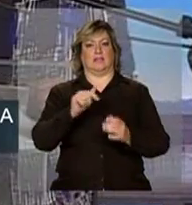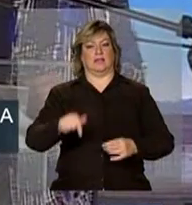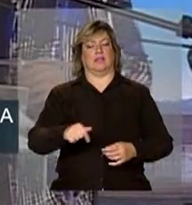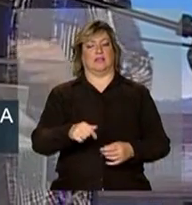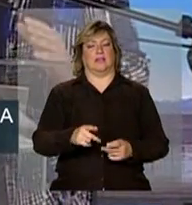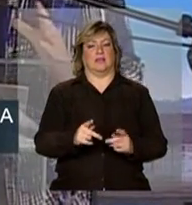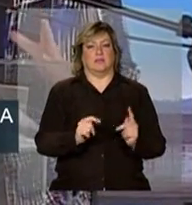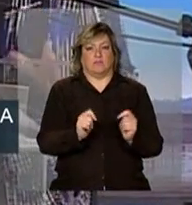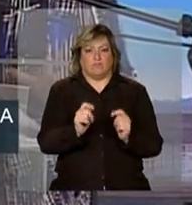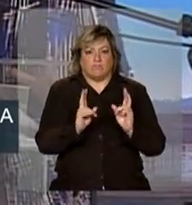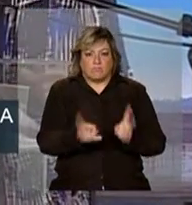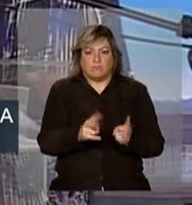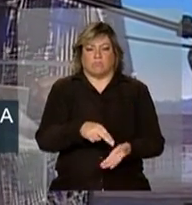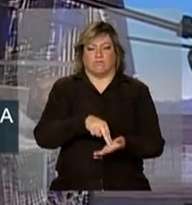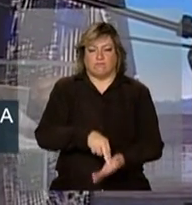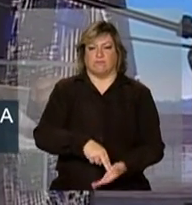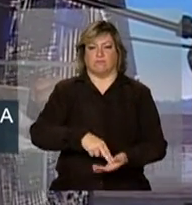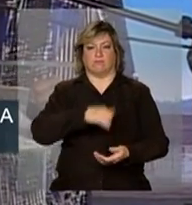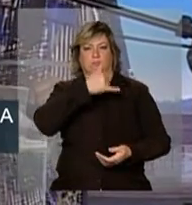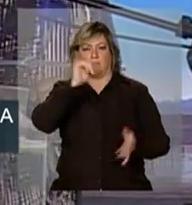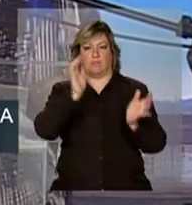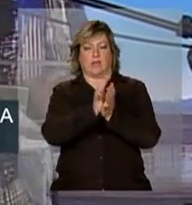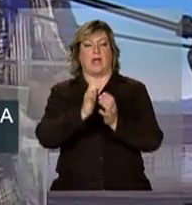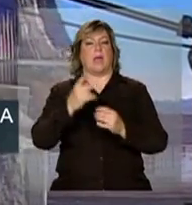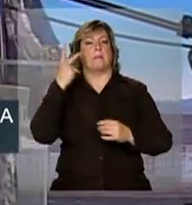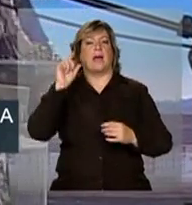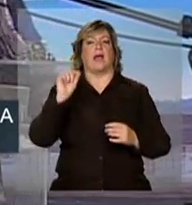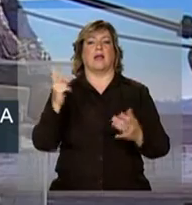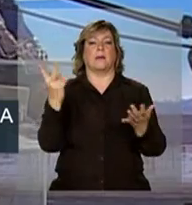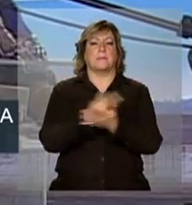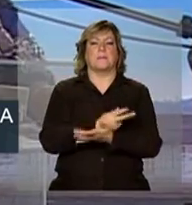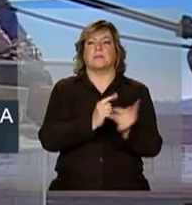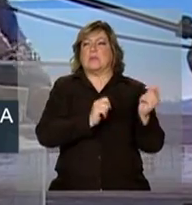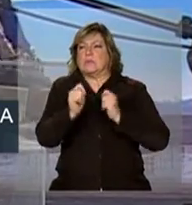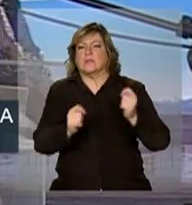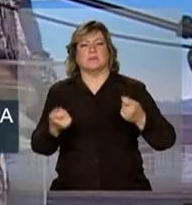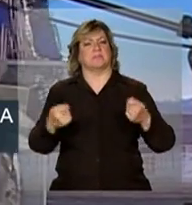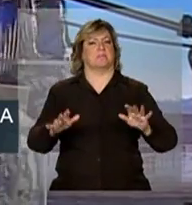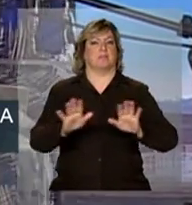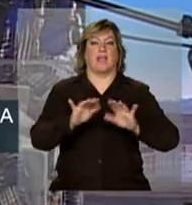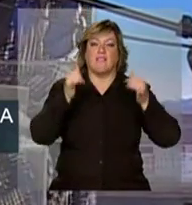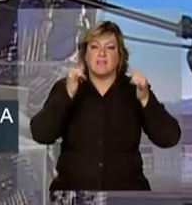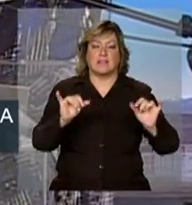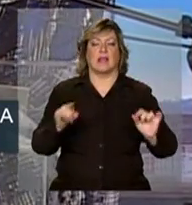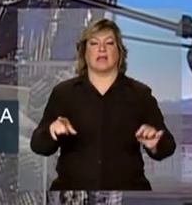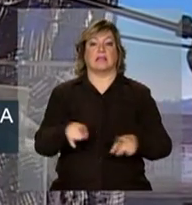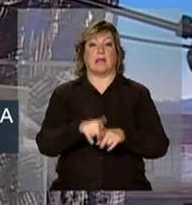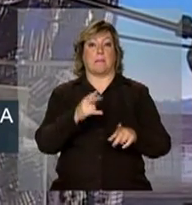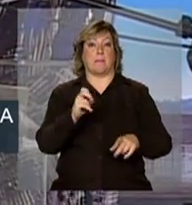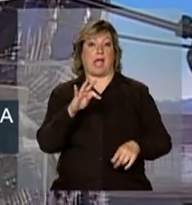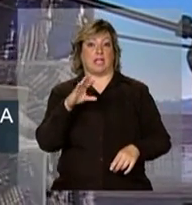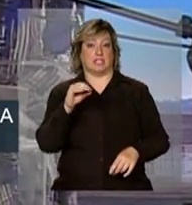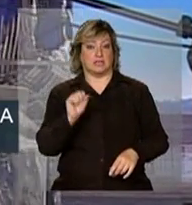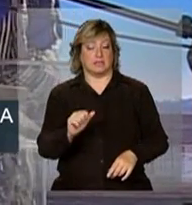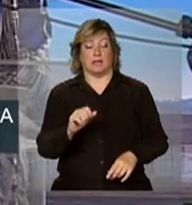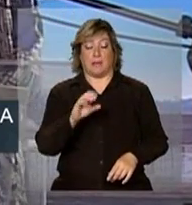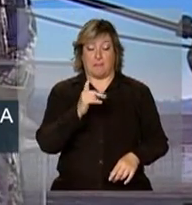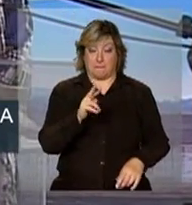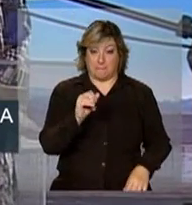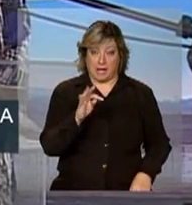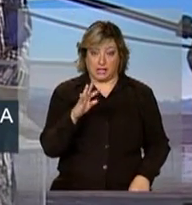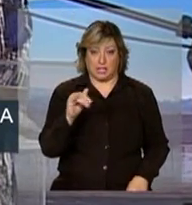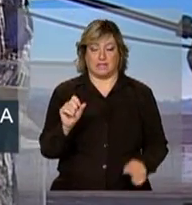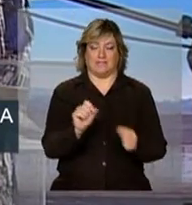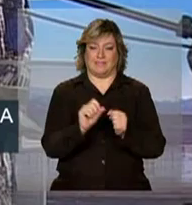Brasil, para que não haja racionamento, para que as melhores práticas de segurança sejam implantadas. E